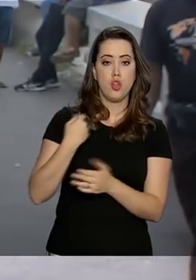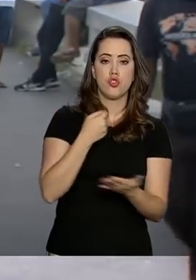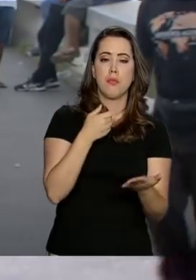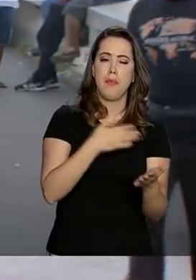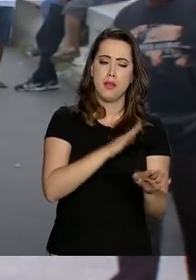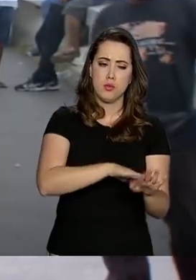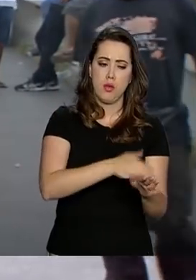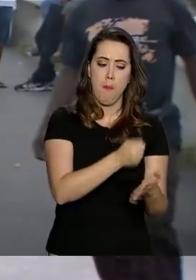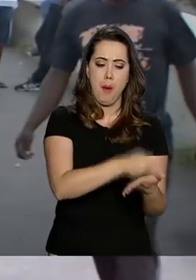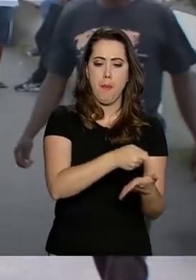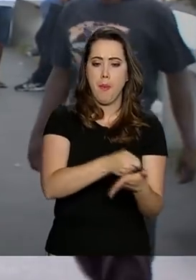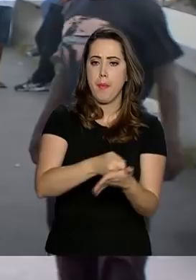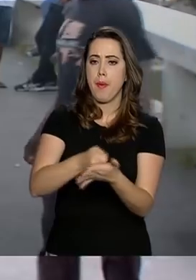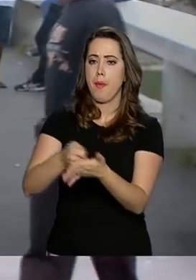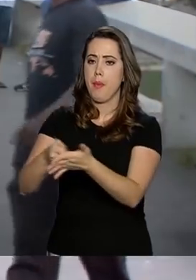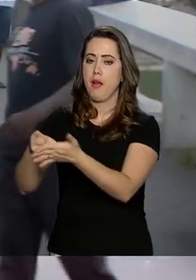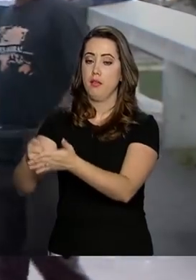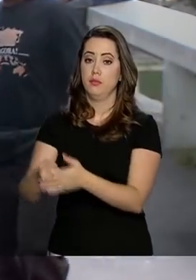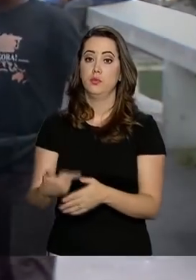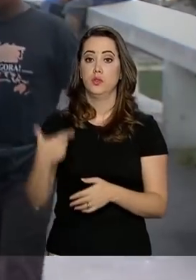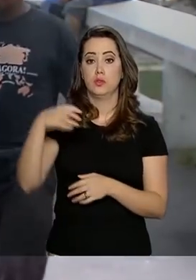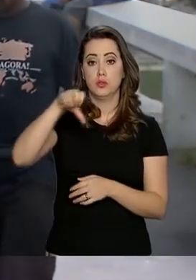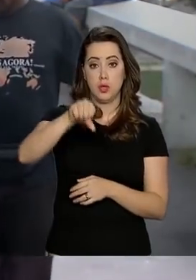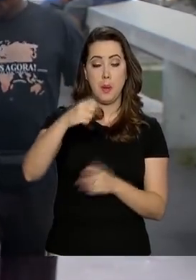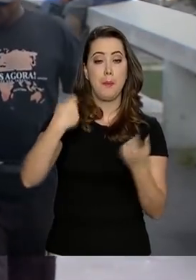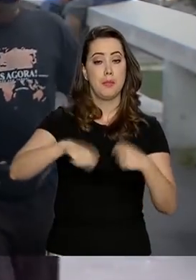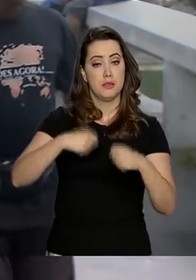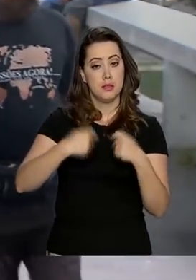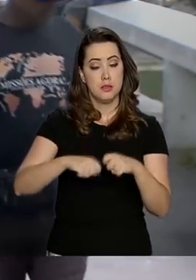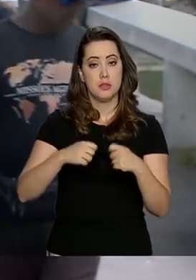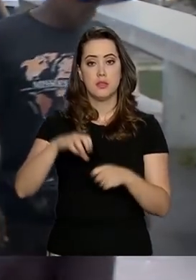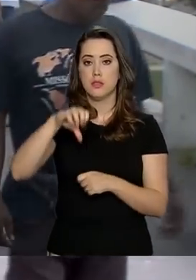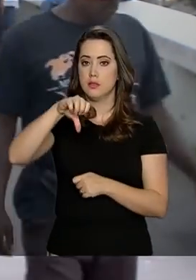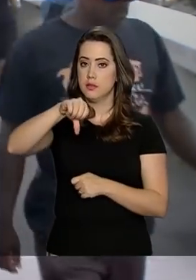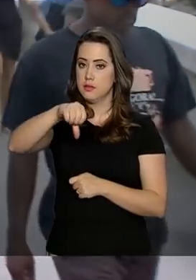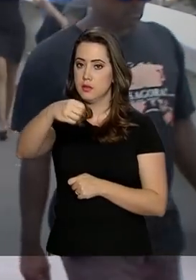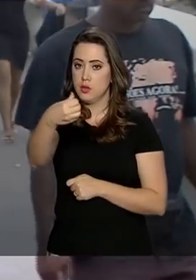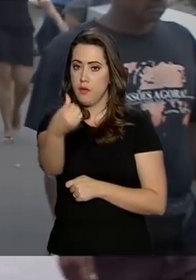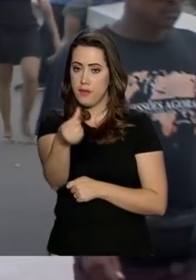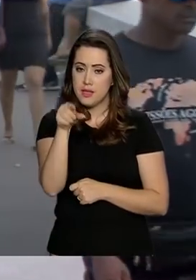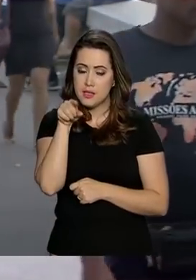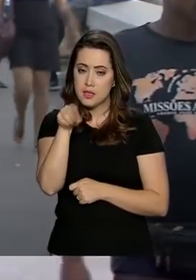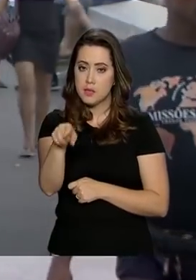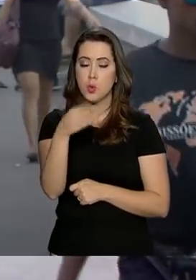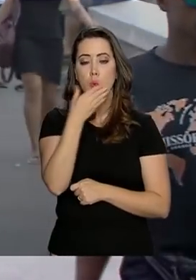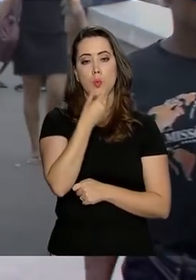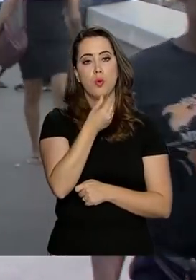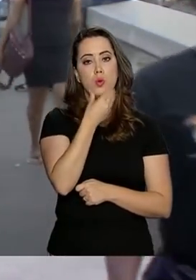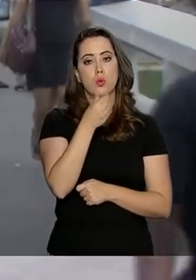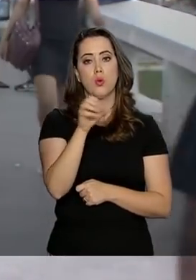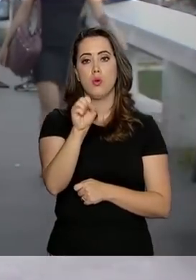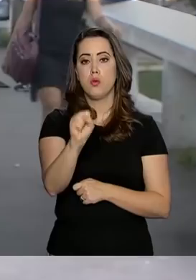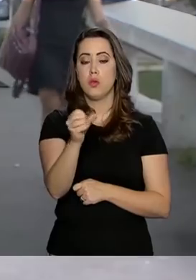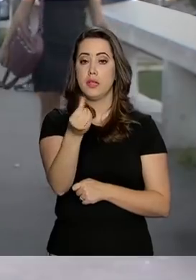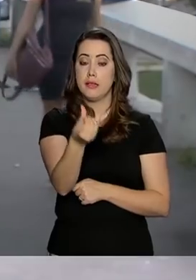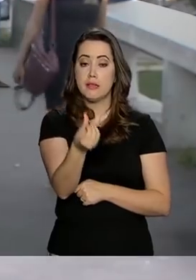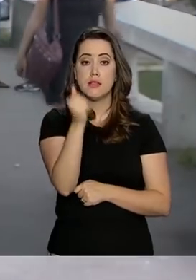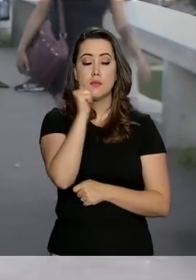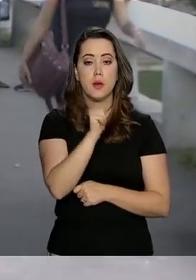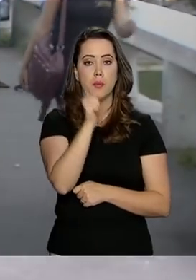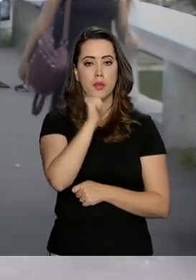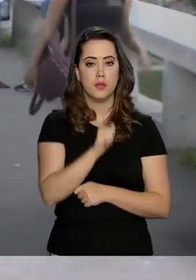contribuição. Em 2019, essa soma terá que ser 96 pontos para homens e 86 para mulheres.